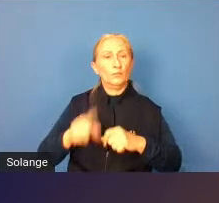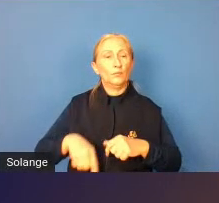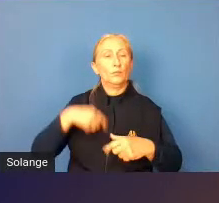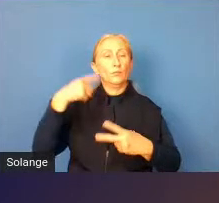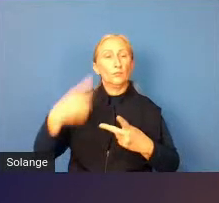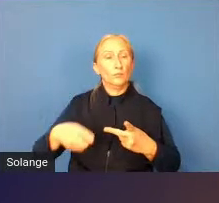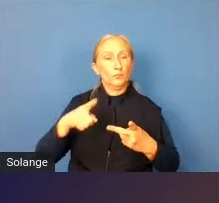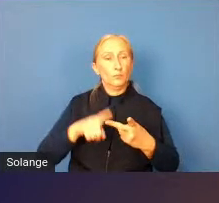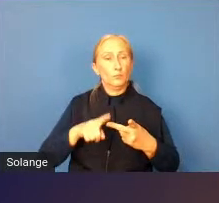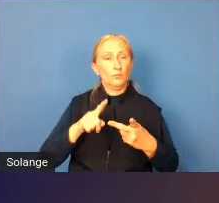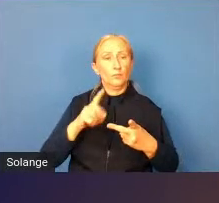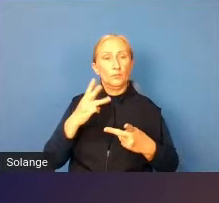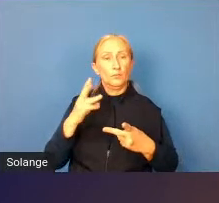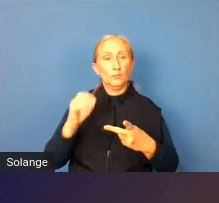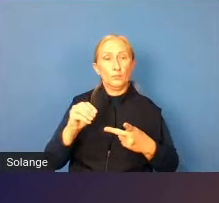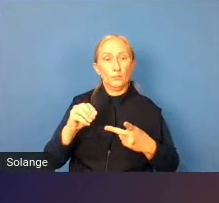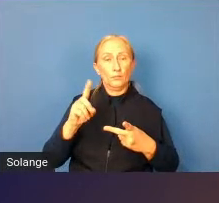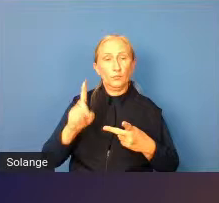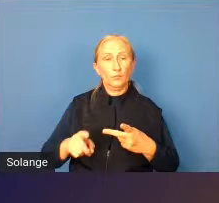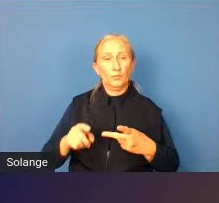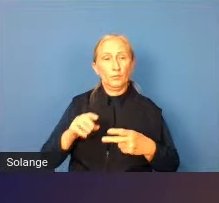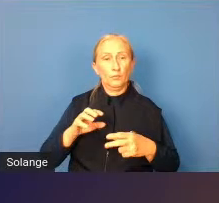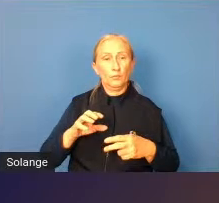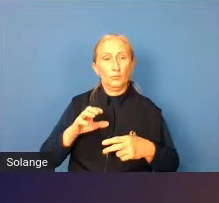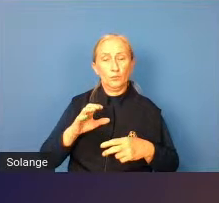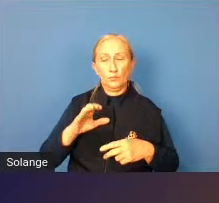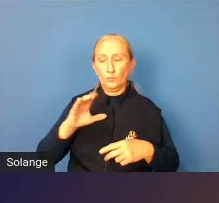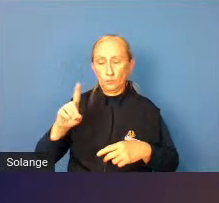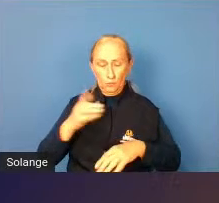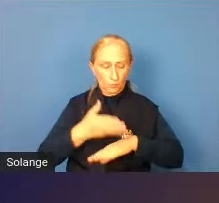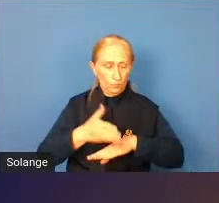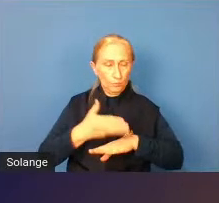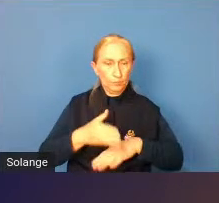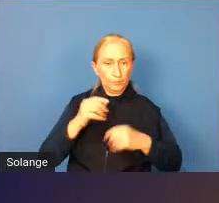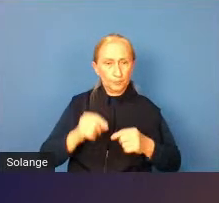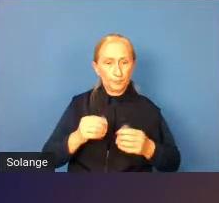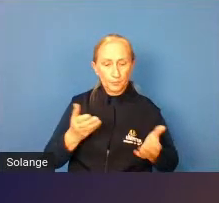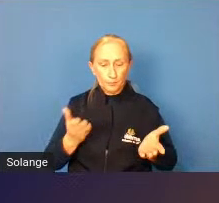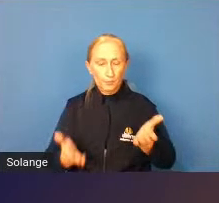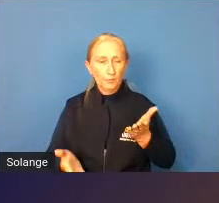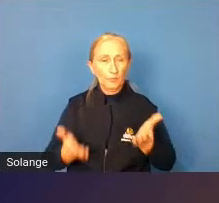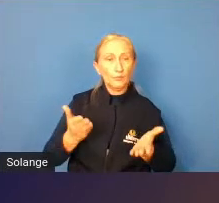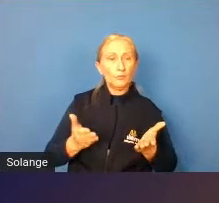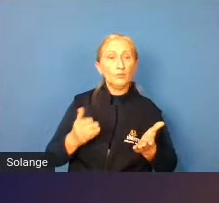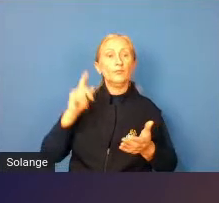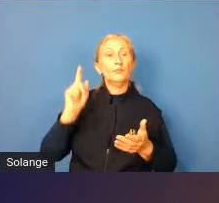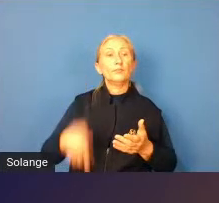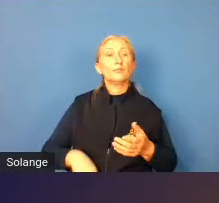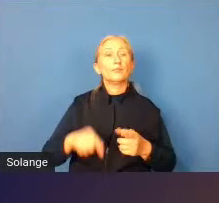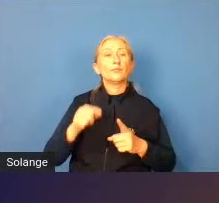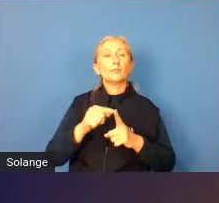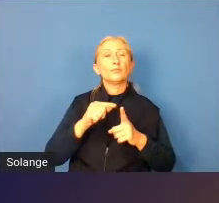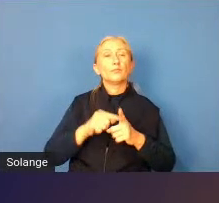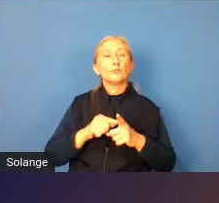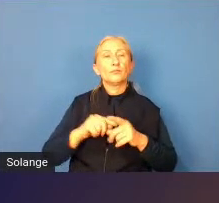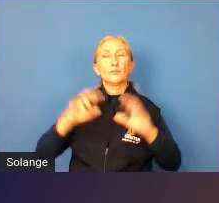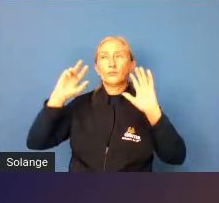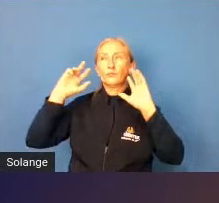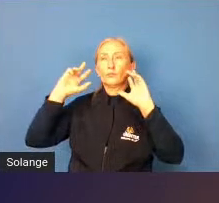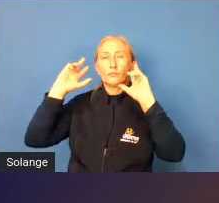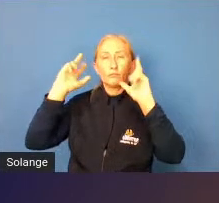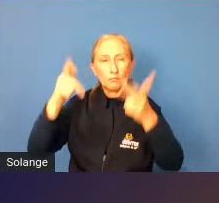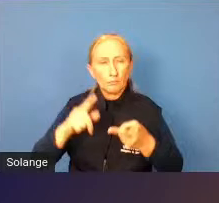depois eles faziam mais 30 minutos de exercício de coordenação e equilíbrio tipo arremessar uma bola